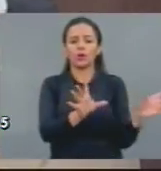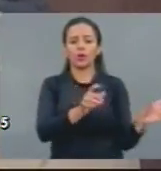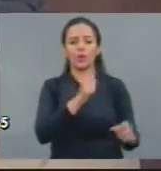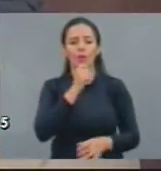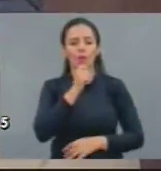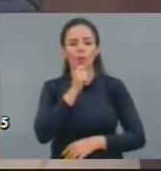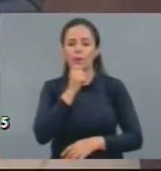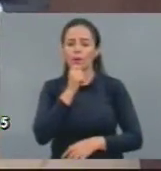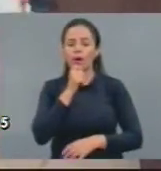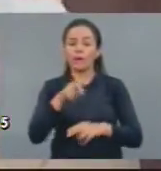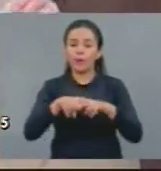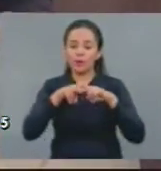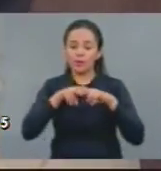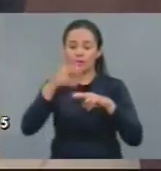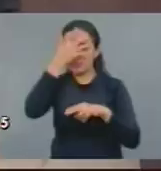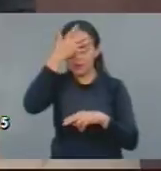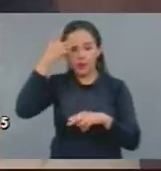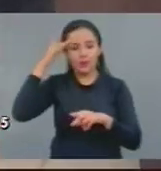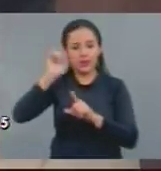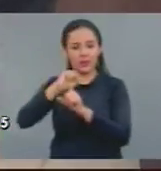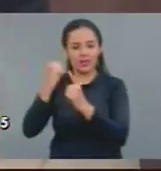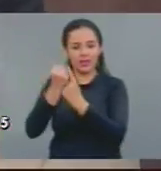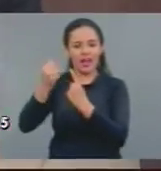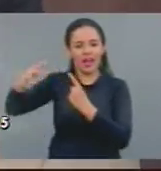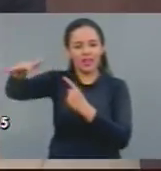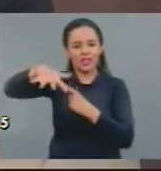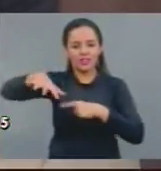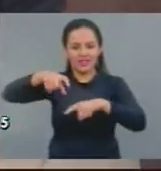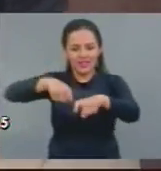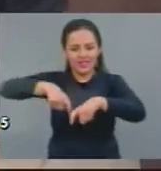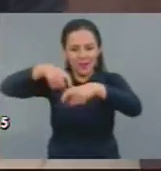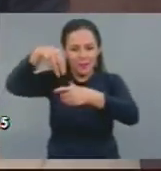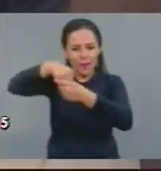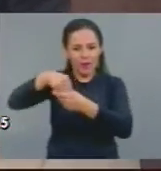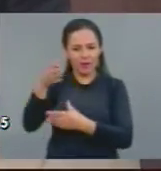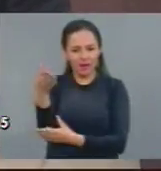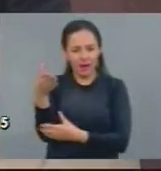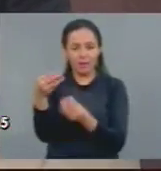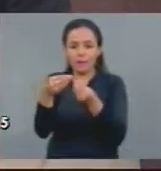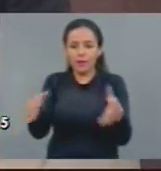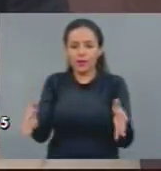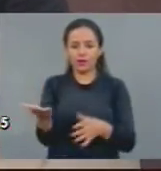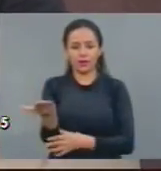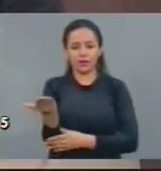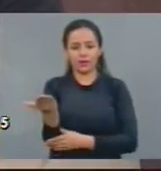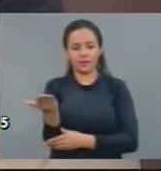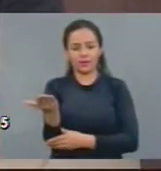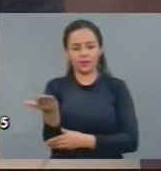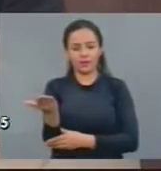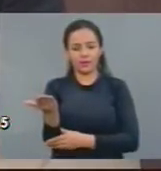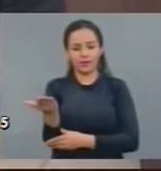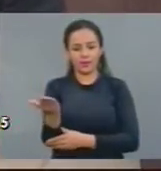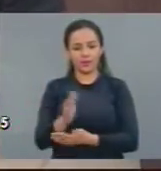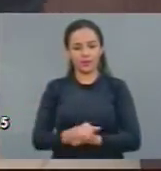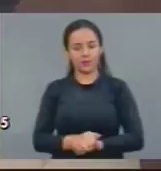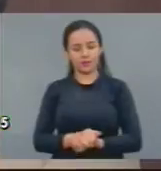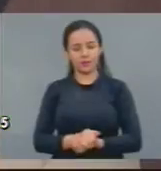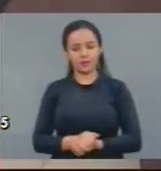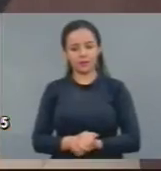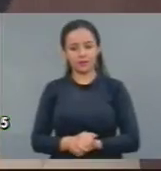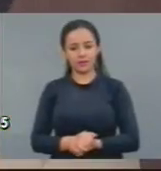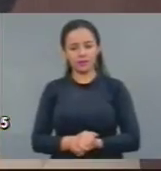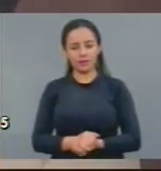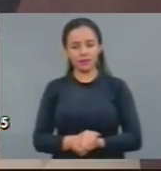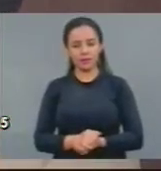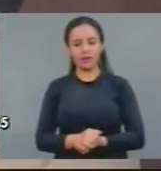Isso prejudica todo mundo. Inclusive aquele que quer fazer a captação regular, aquele que quer produzir legalmente. E a